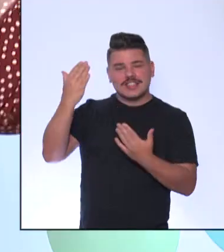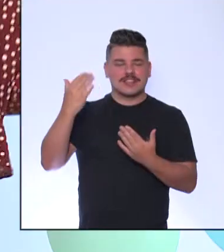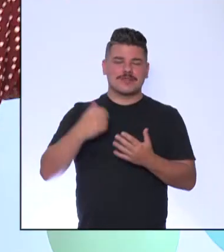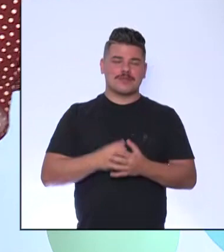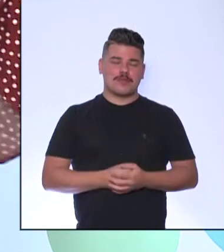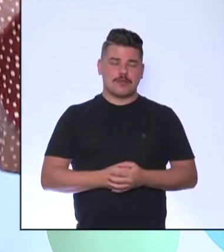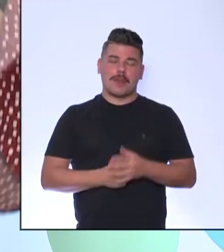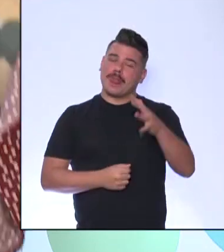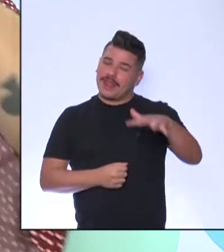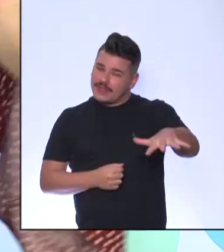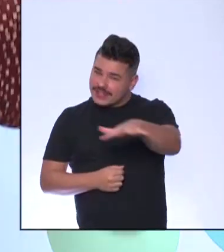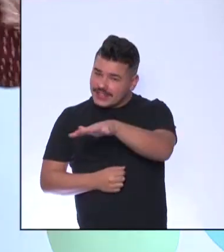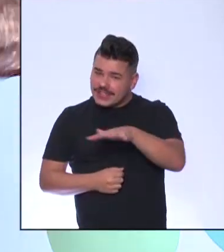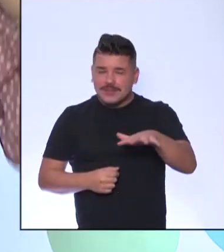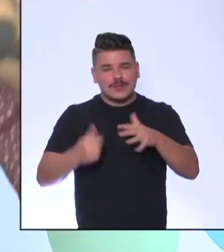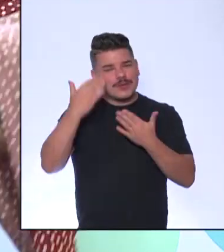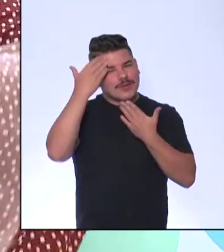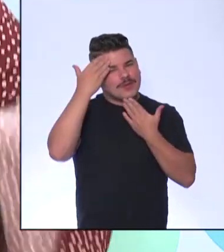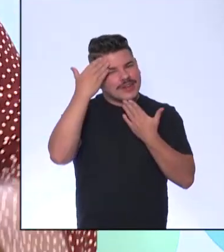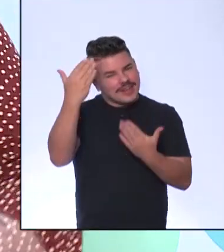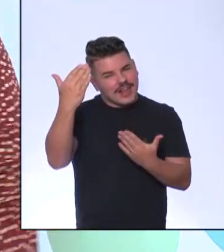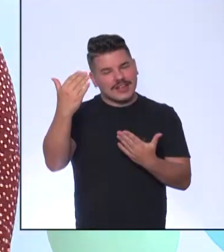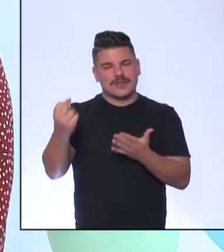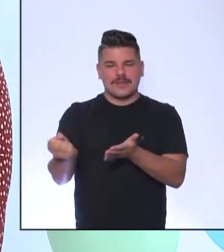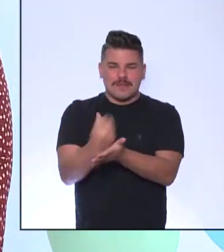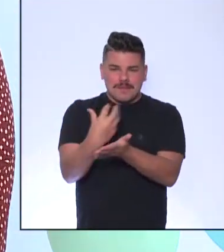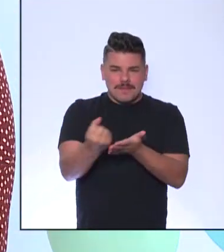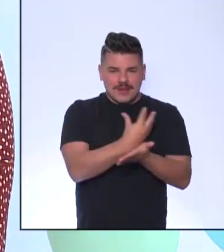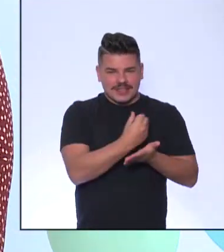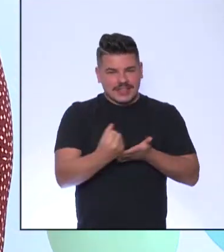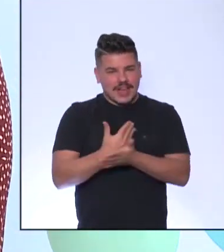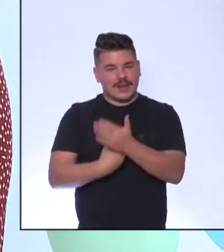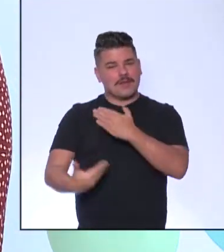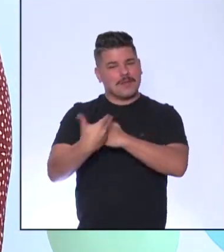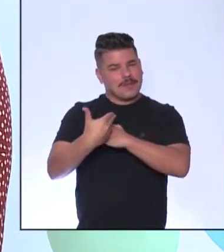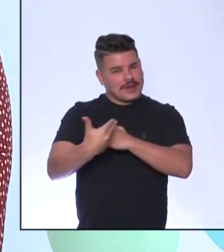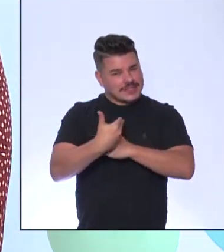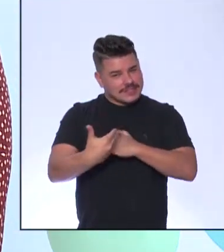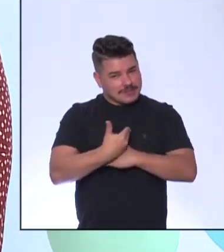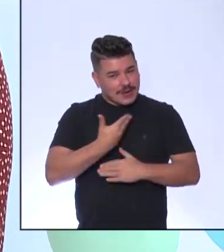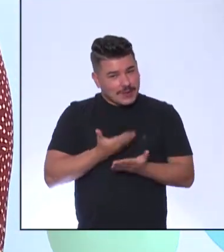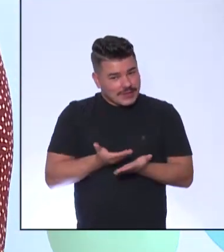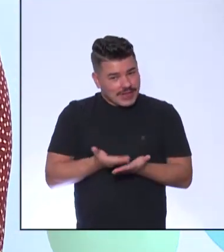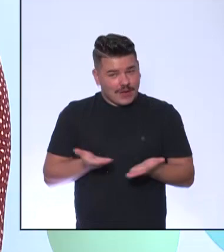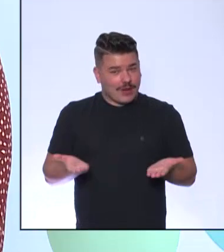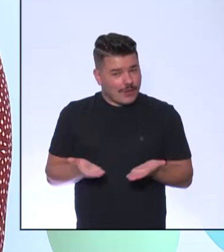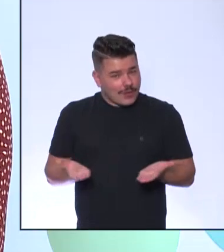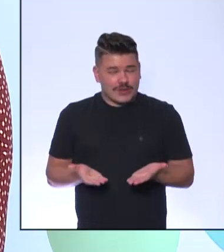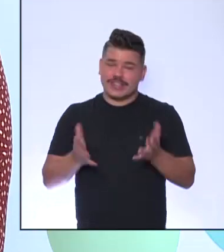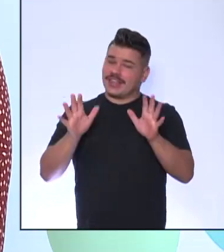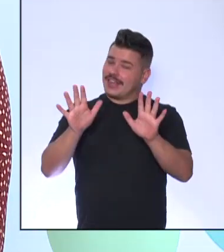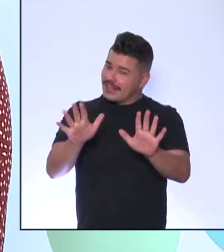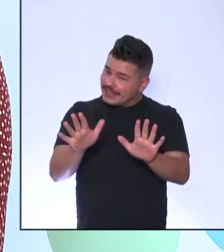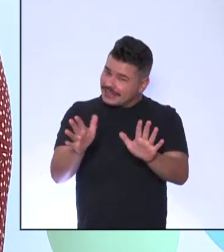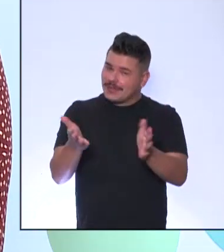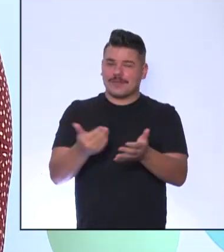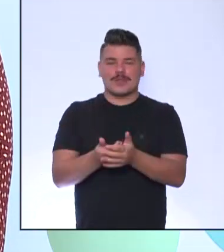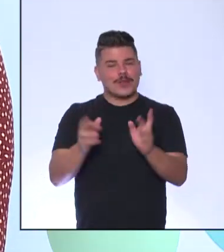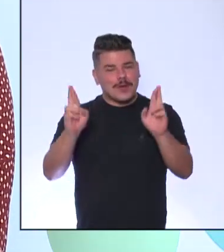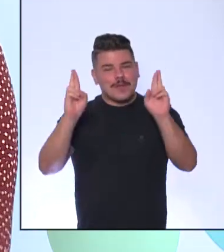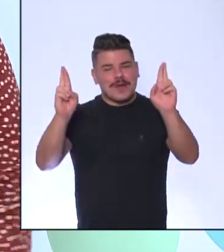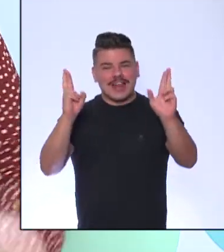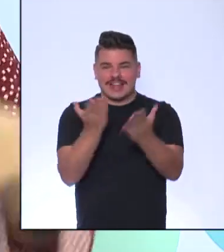Obrigada pela interação no chat Pela participação de vocês E é isso Espero que vocês tenham